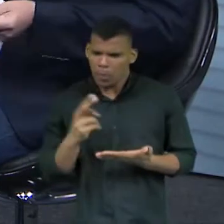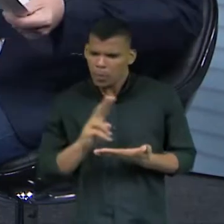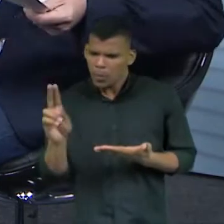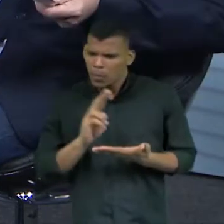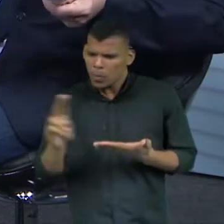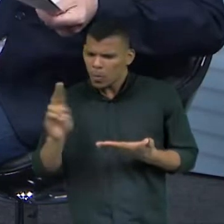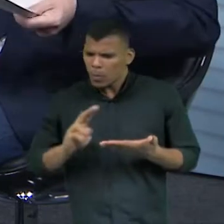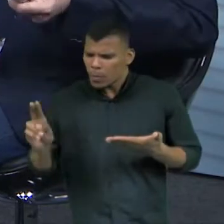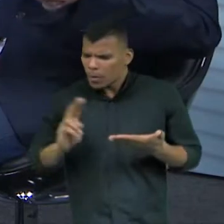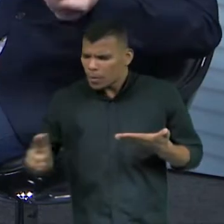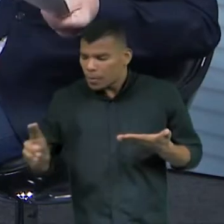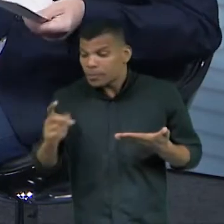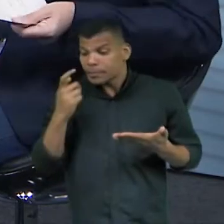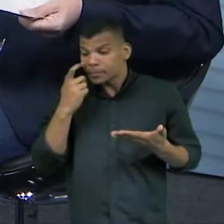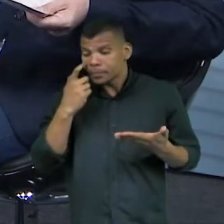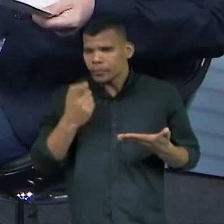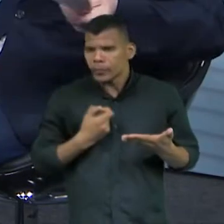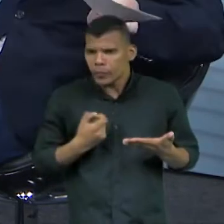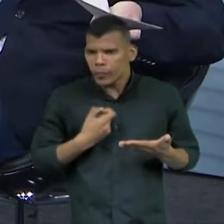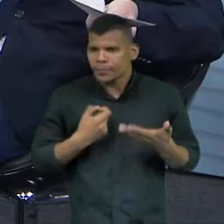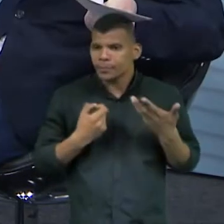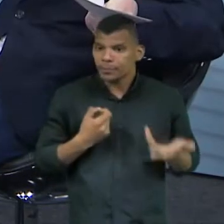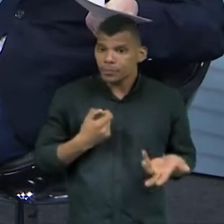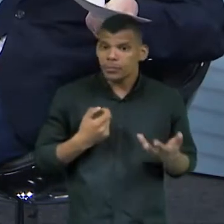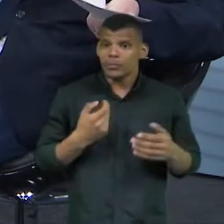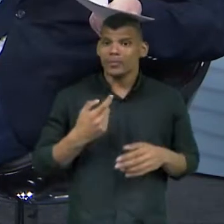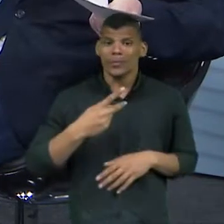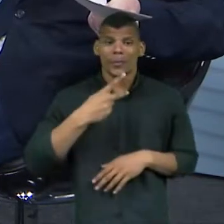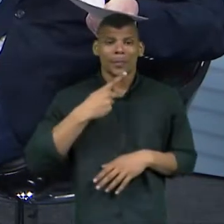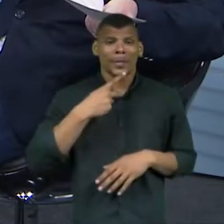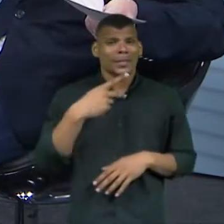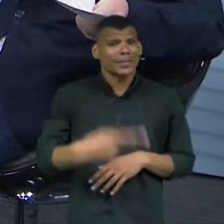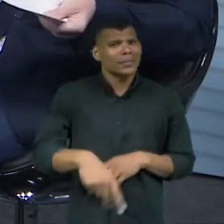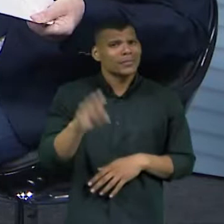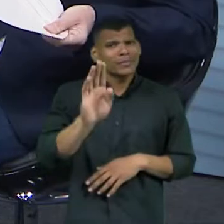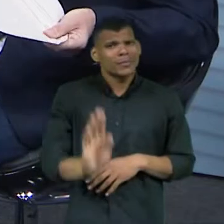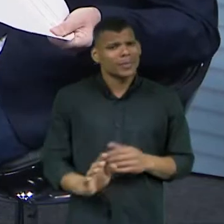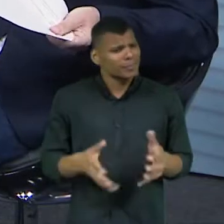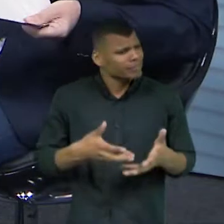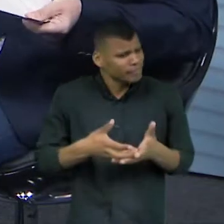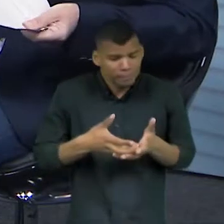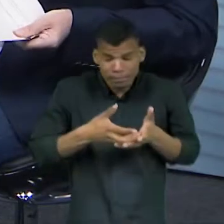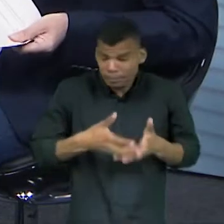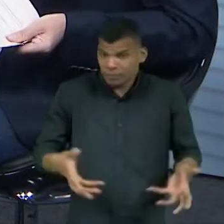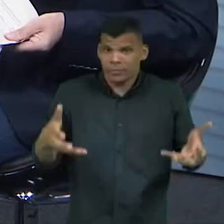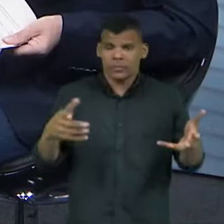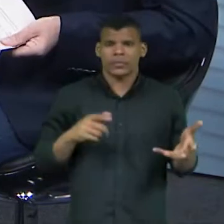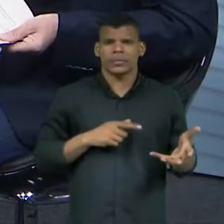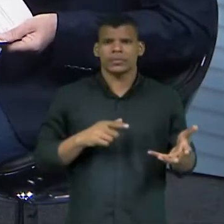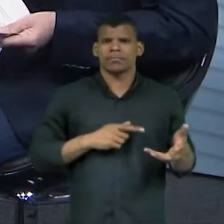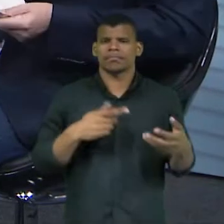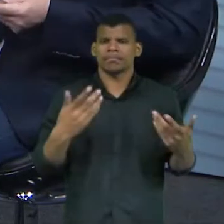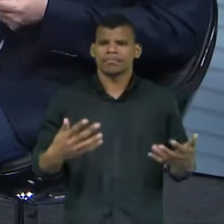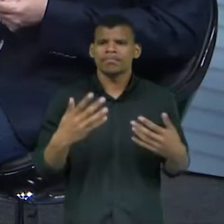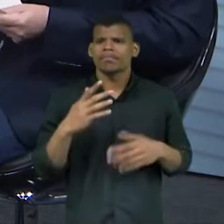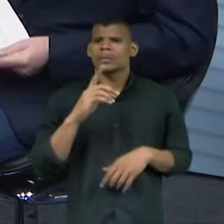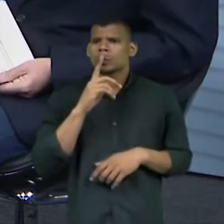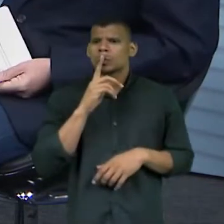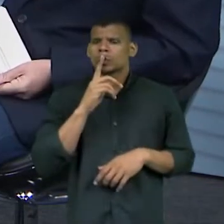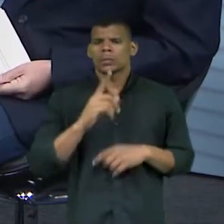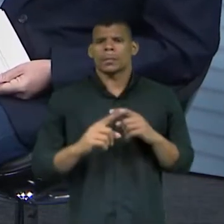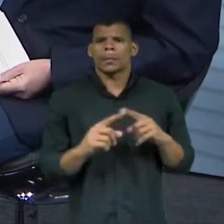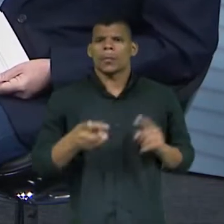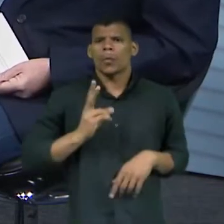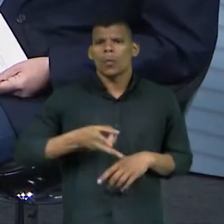interessante, porque a gente olha os números. É muito partido no Brasil, partido que não acaba mais. Então, é um negócio muito complicado. Mas continua